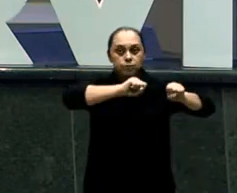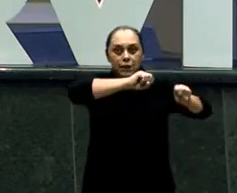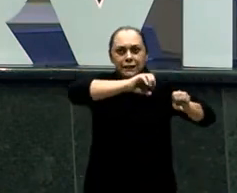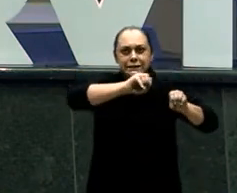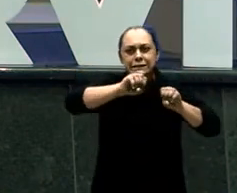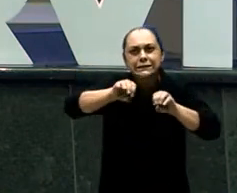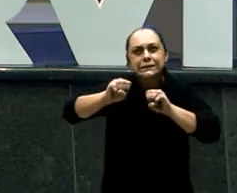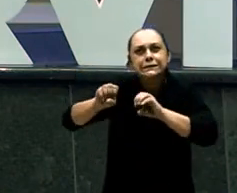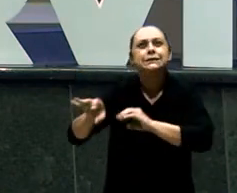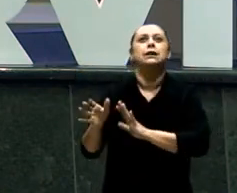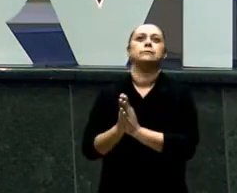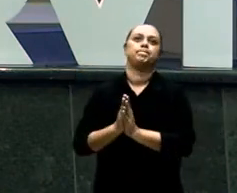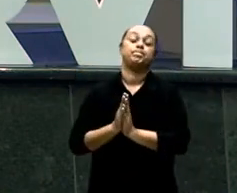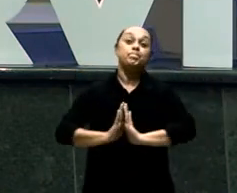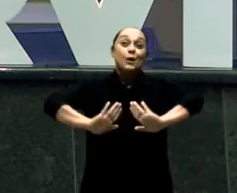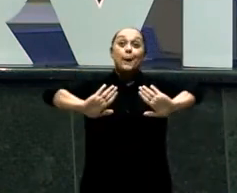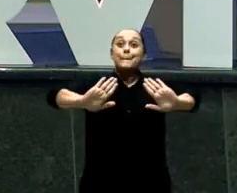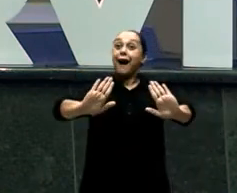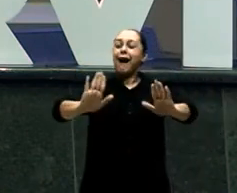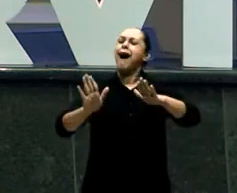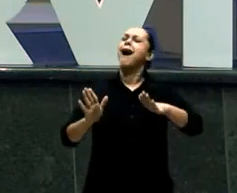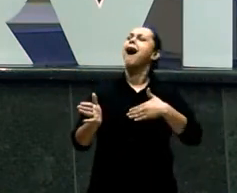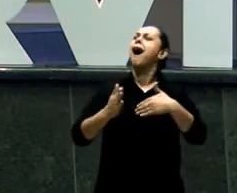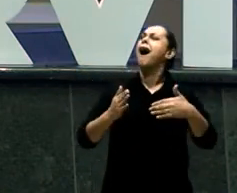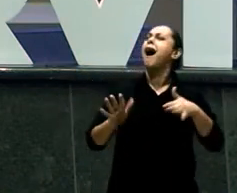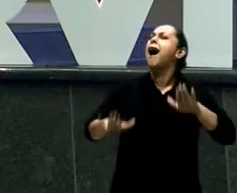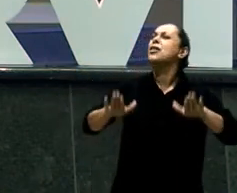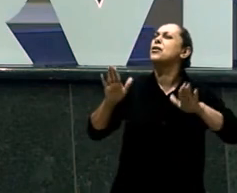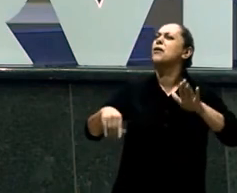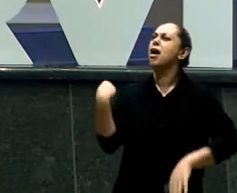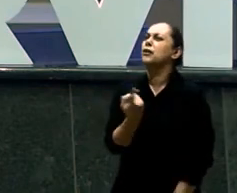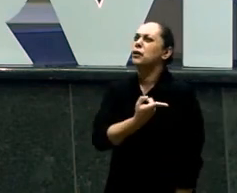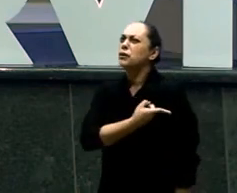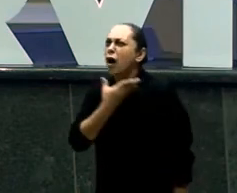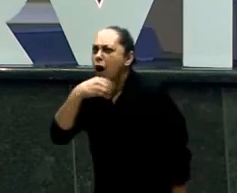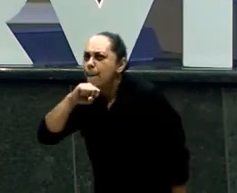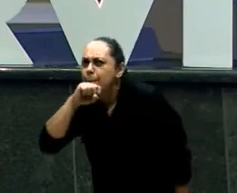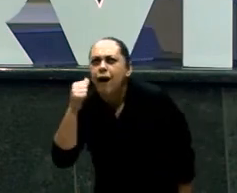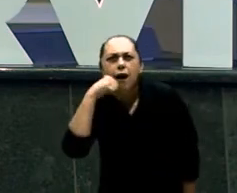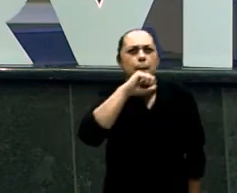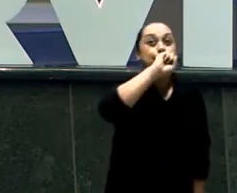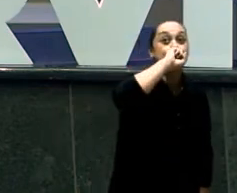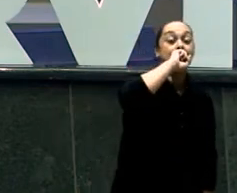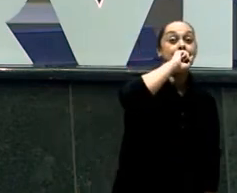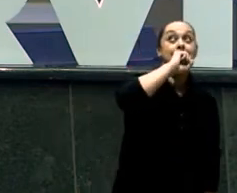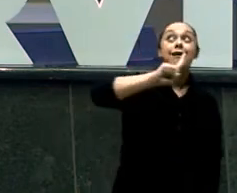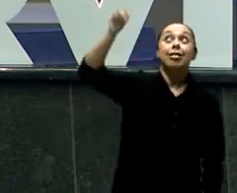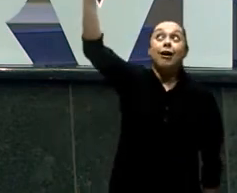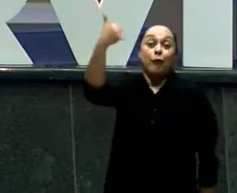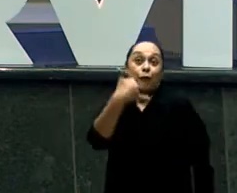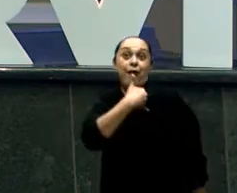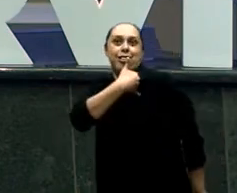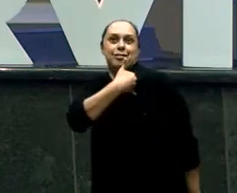Quantas vezes Houve mensagem Profética A respeito Dos seus Filhos Quando eles Ainda nem Existiam